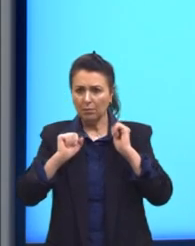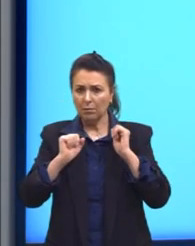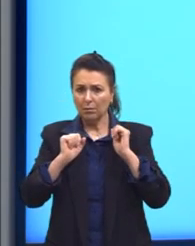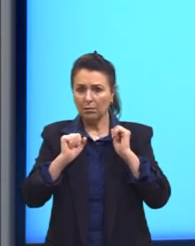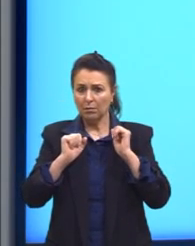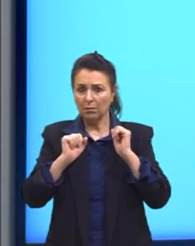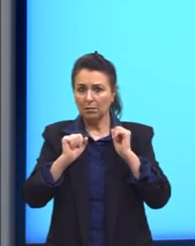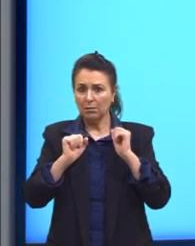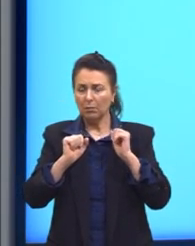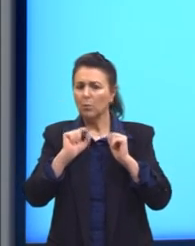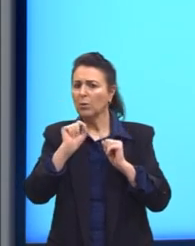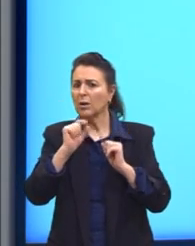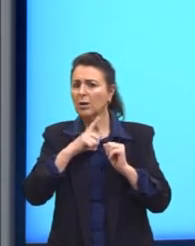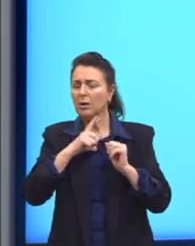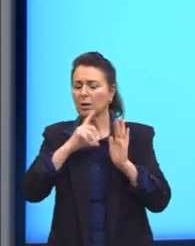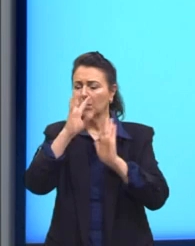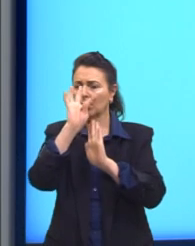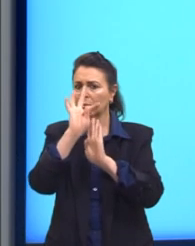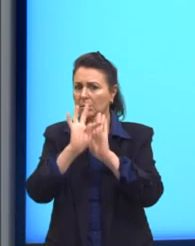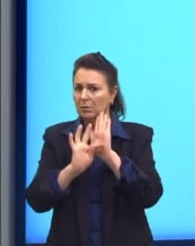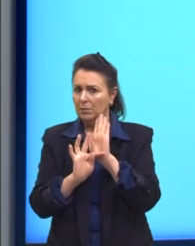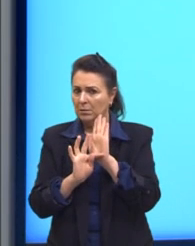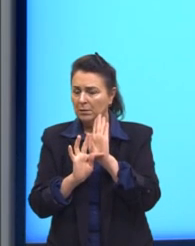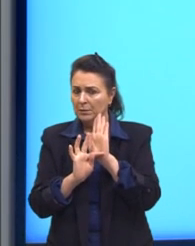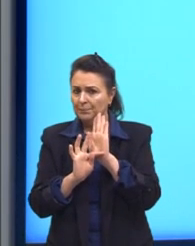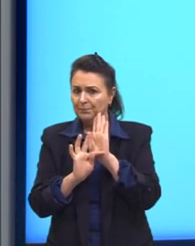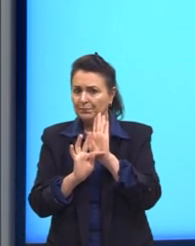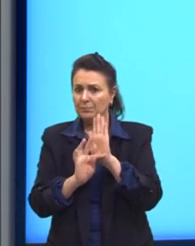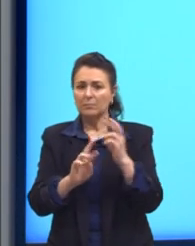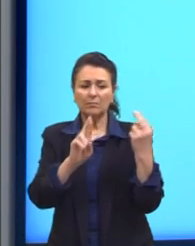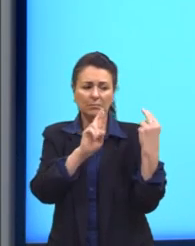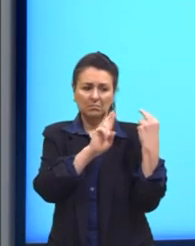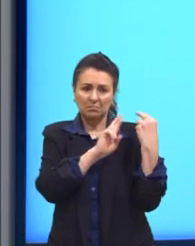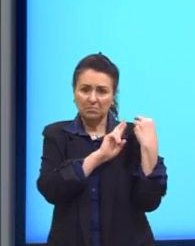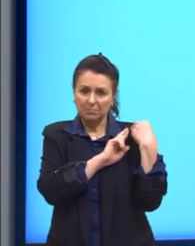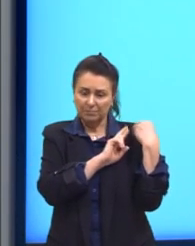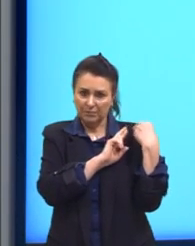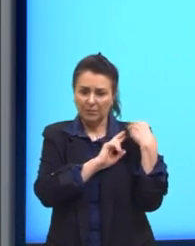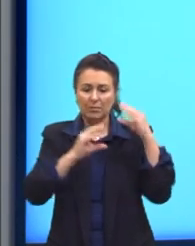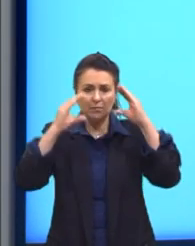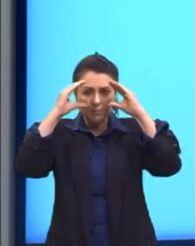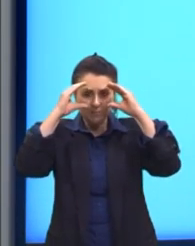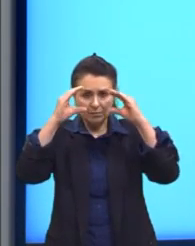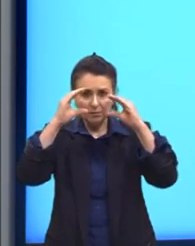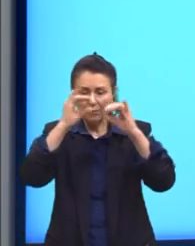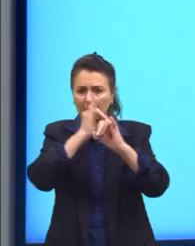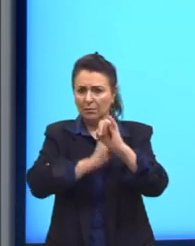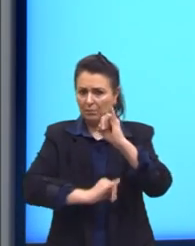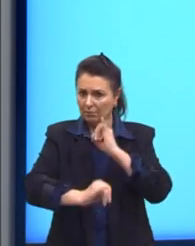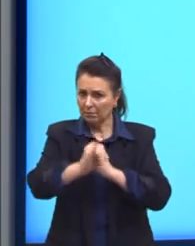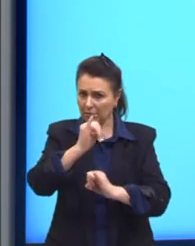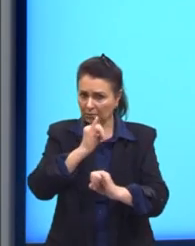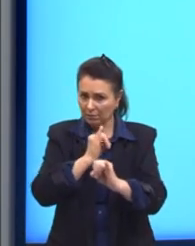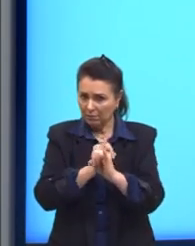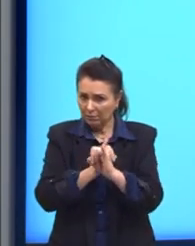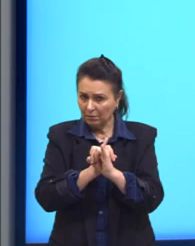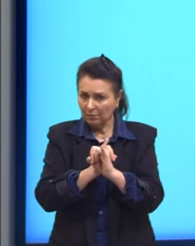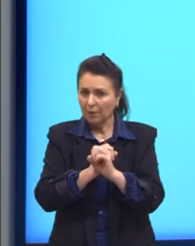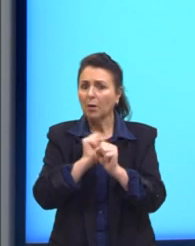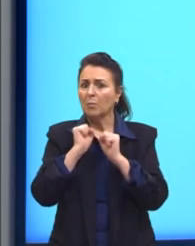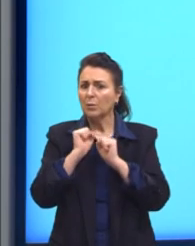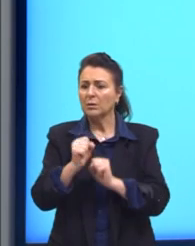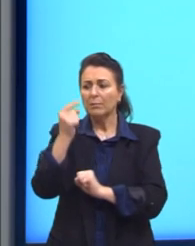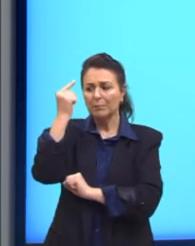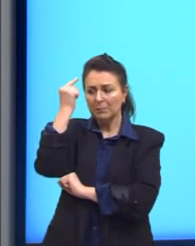que essa responsabilidade, esse respeito na internet é algo que pode ser